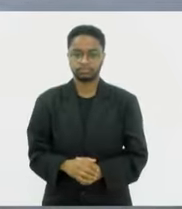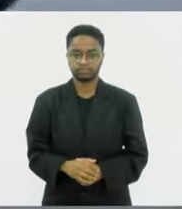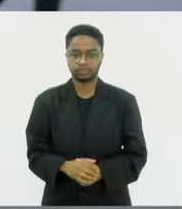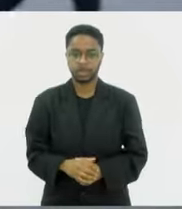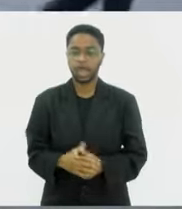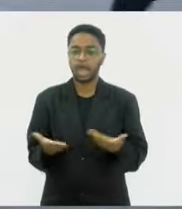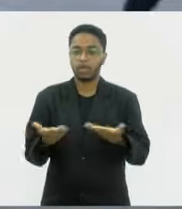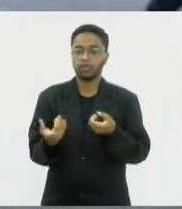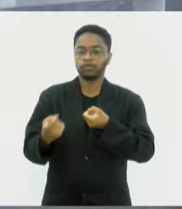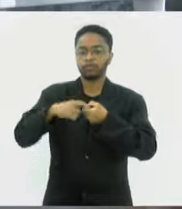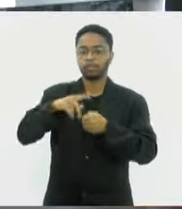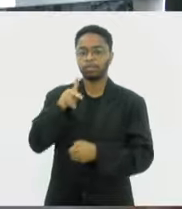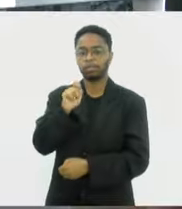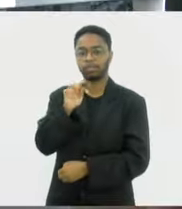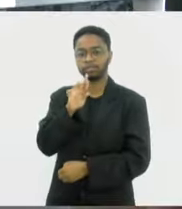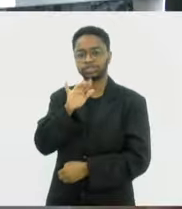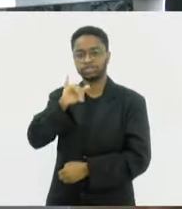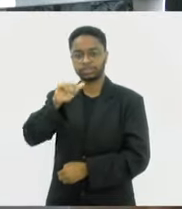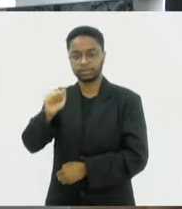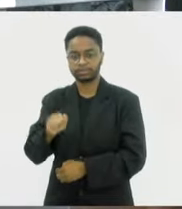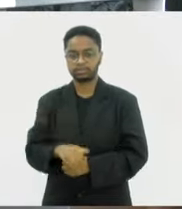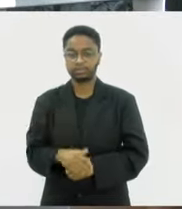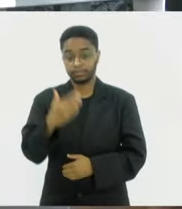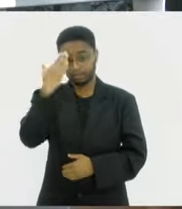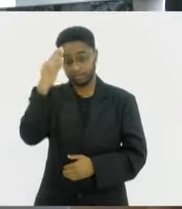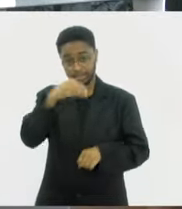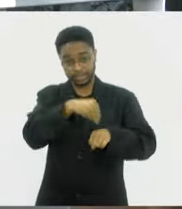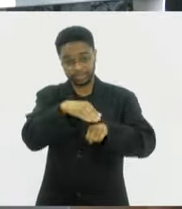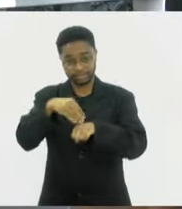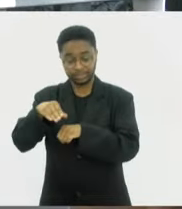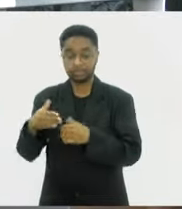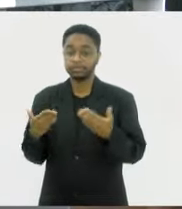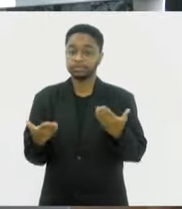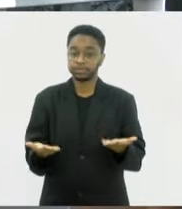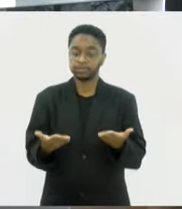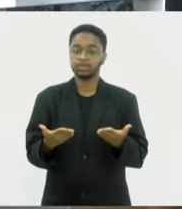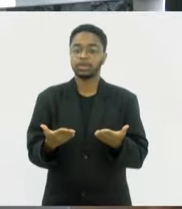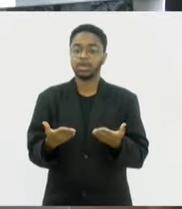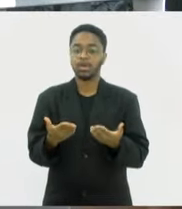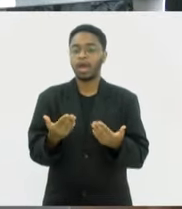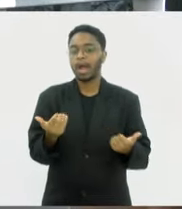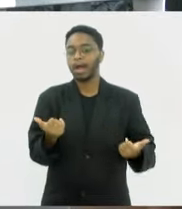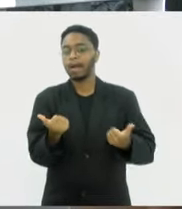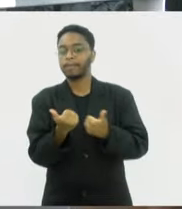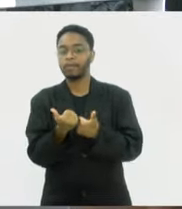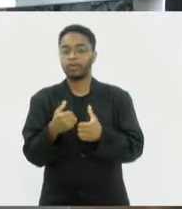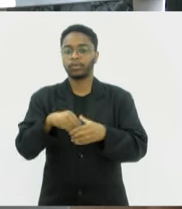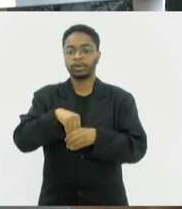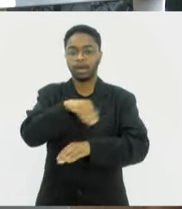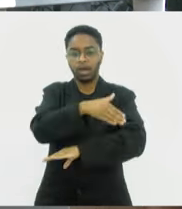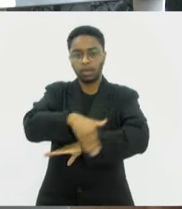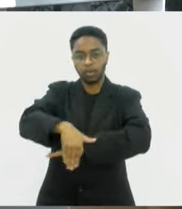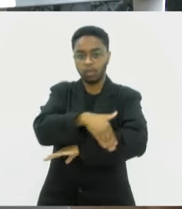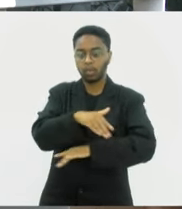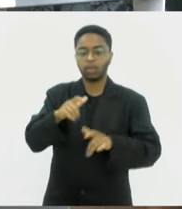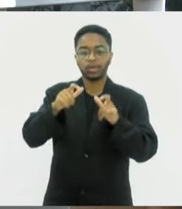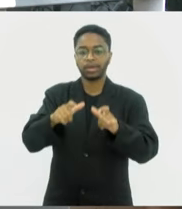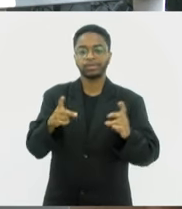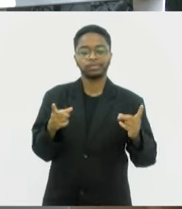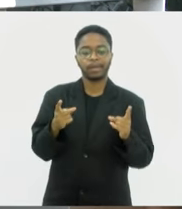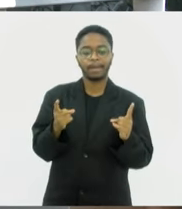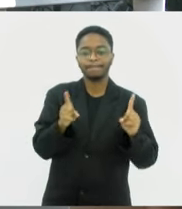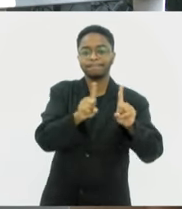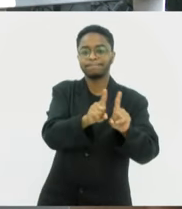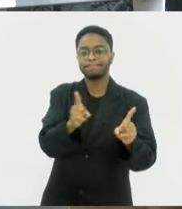Voltamos com você, Putira. Obrigada, Paulo Vitor, pelas dicas. Bom, e o ponto de apoio na rua, que é chamado de Parque Carioca, chegou ao